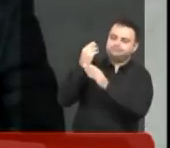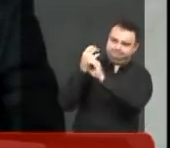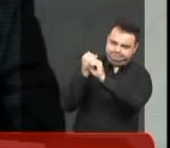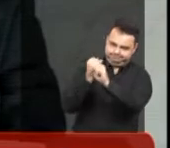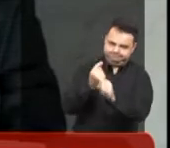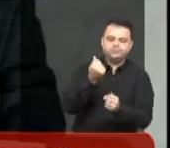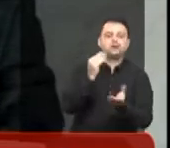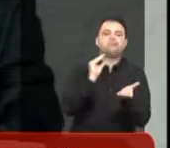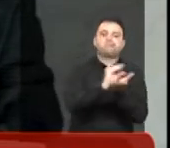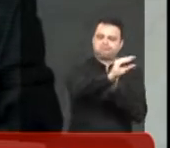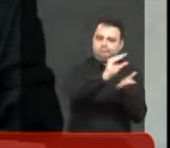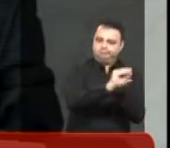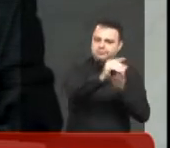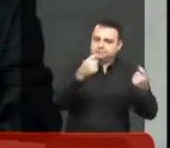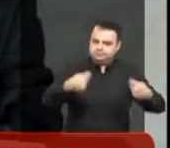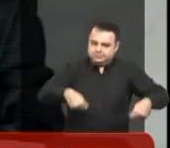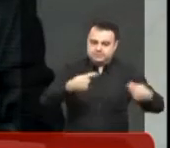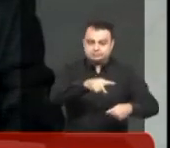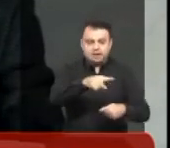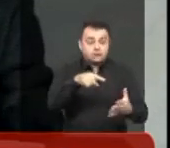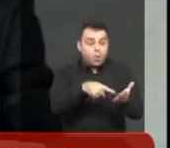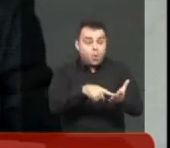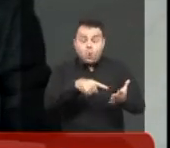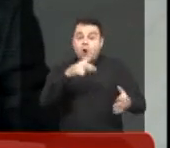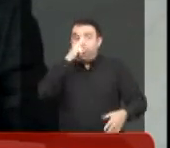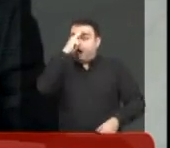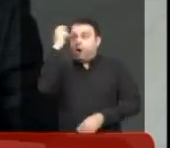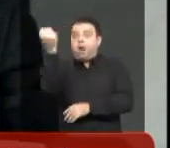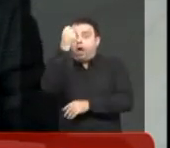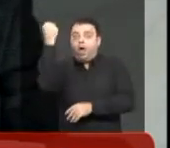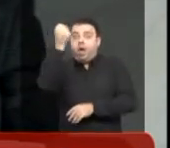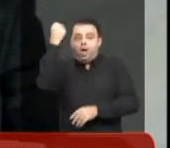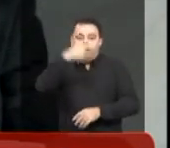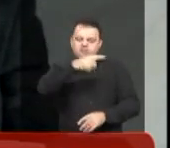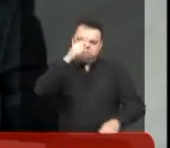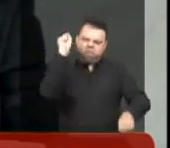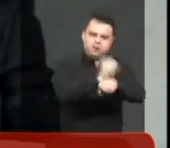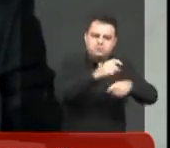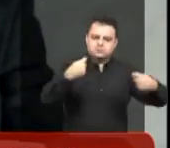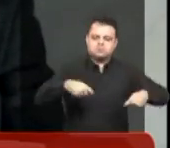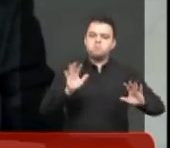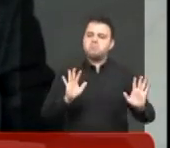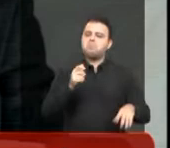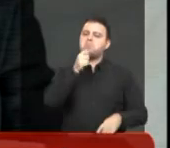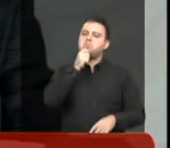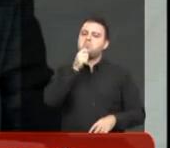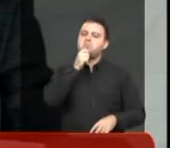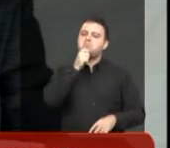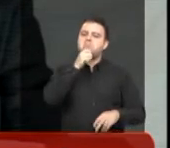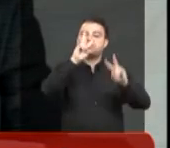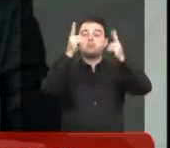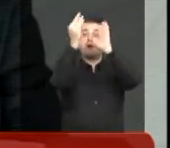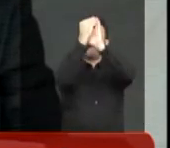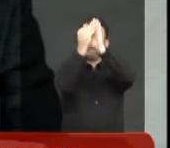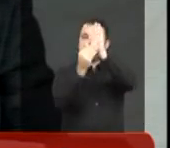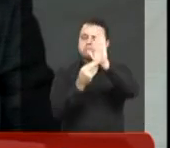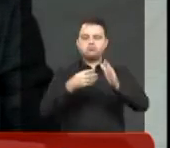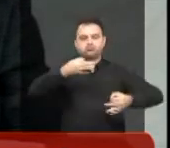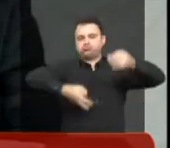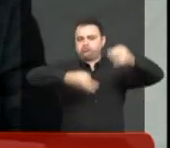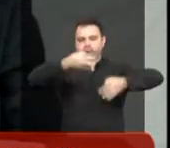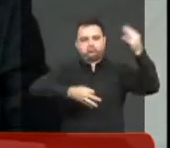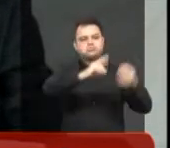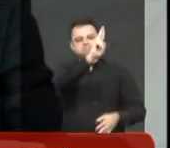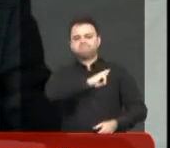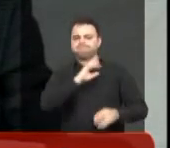coisa, mas não há nada de urgente que faça parar neste momento. Mas, como eu falei, ainda não há um julgamento de mérito, corre